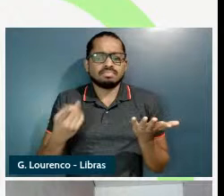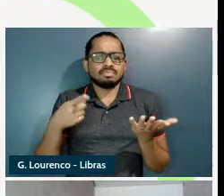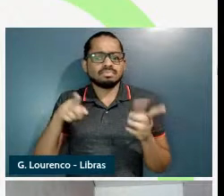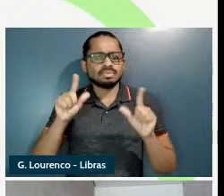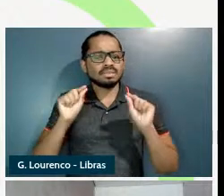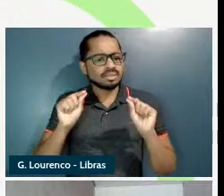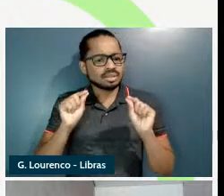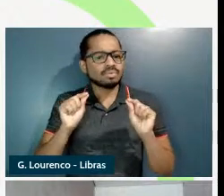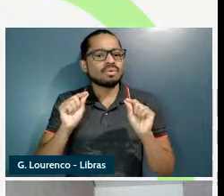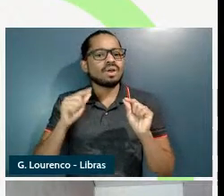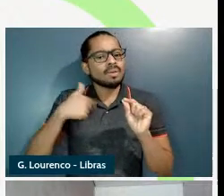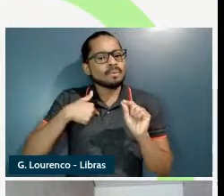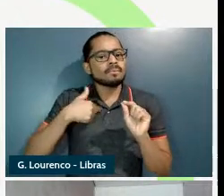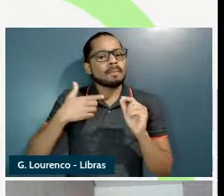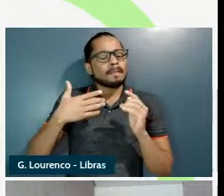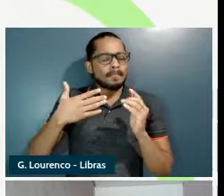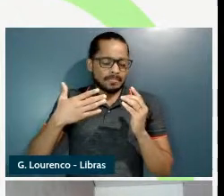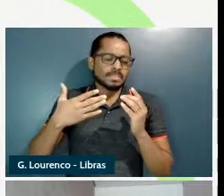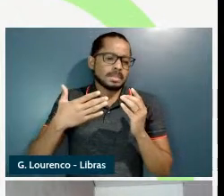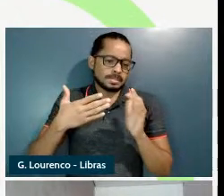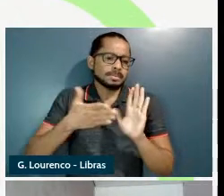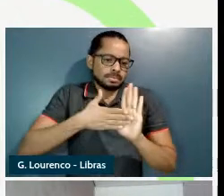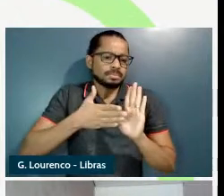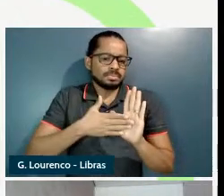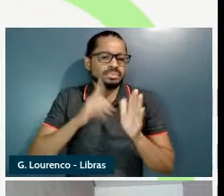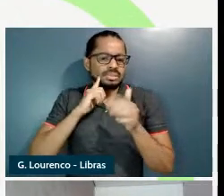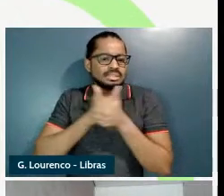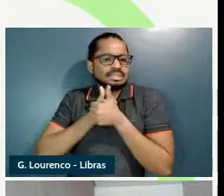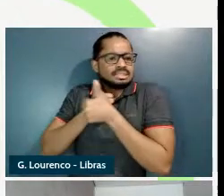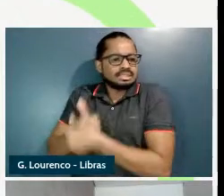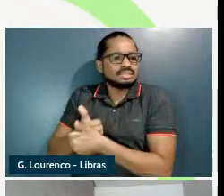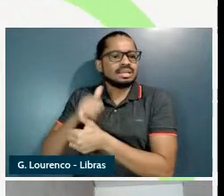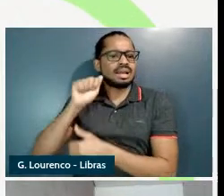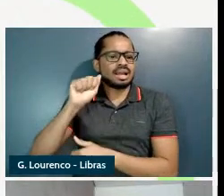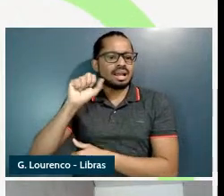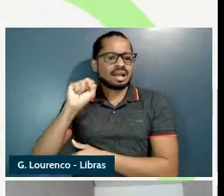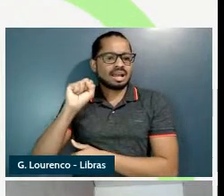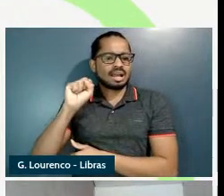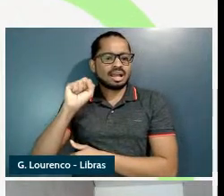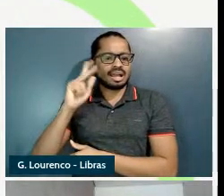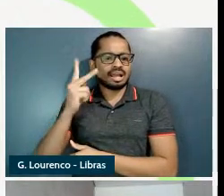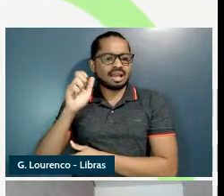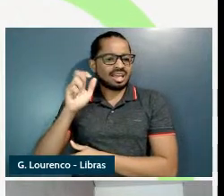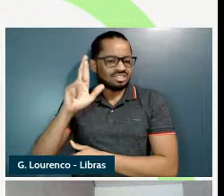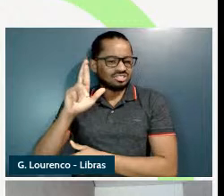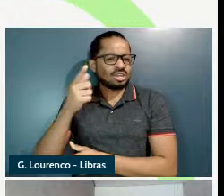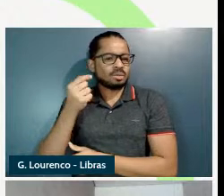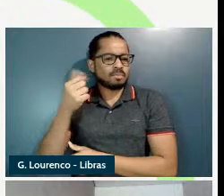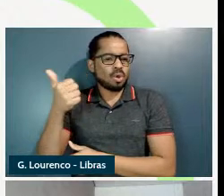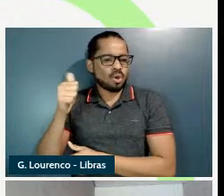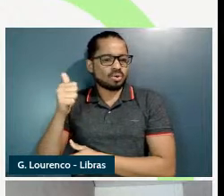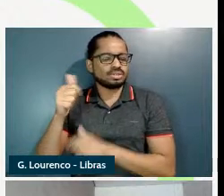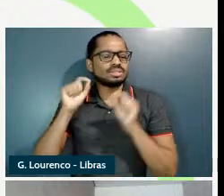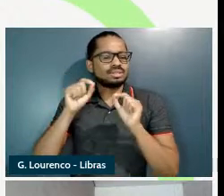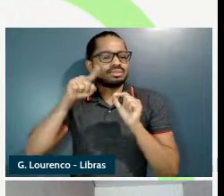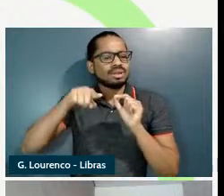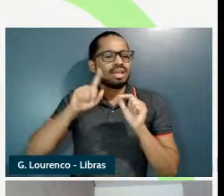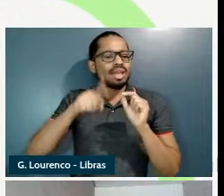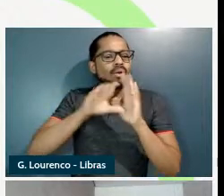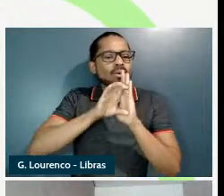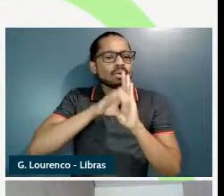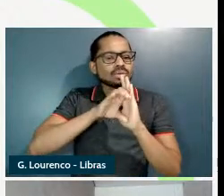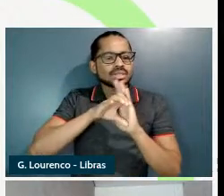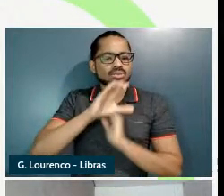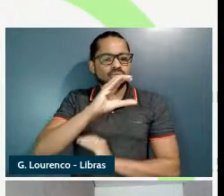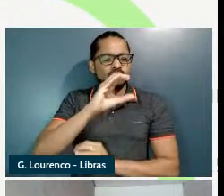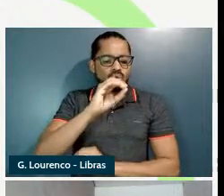processo semântico proposto por Heche 2011 chamado de coercion esse é um processo através do qual